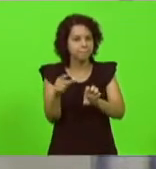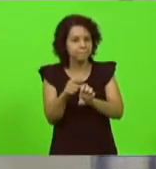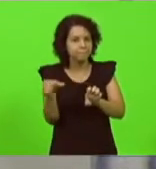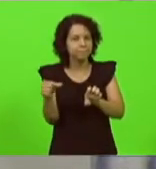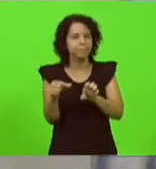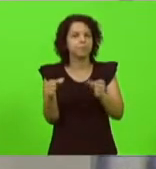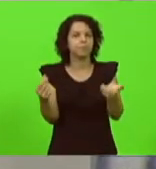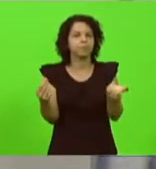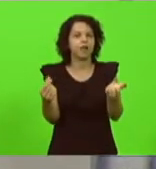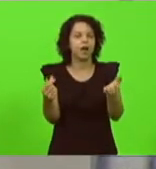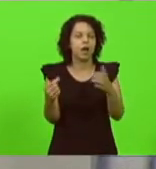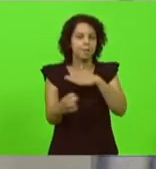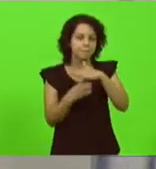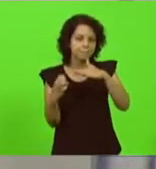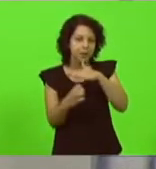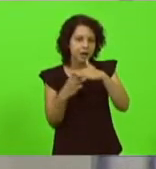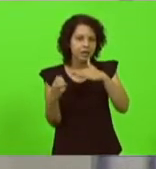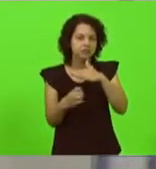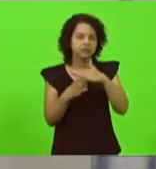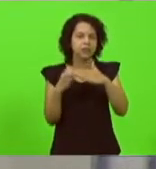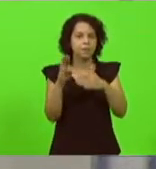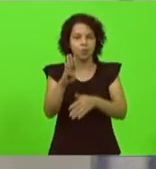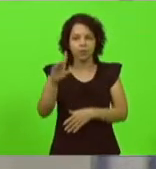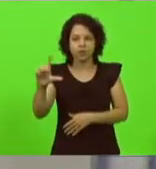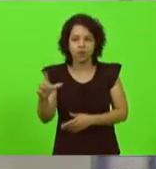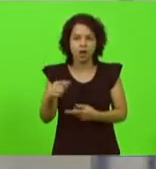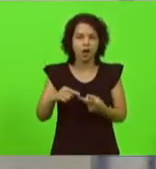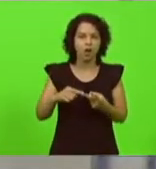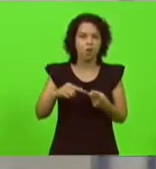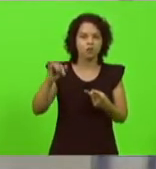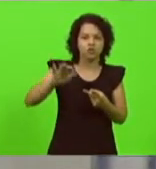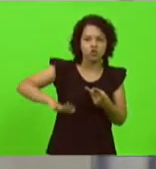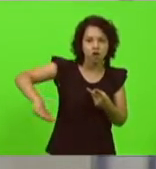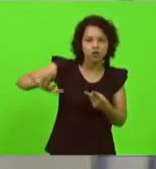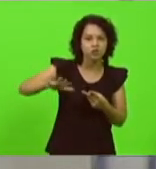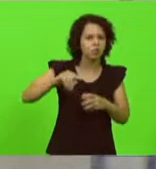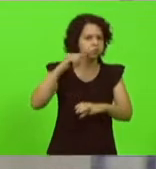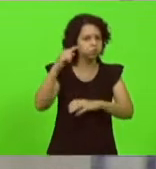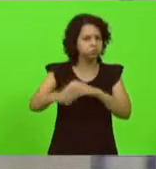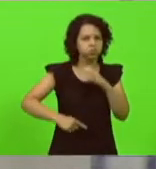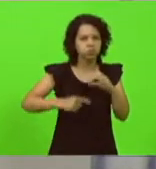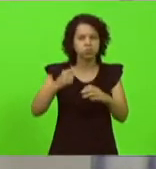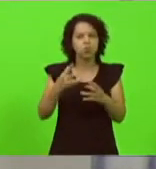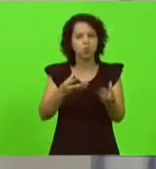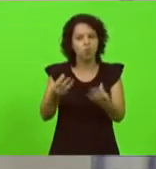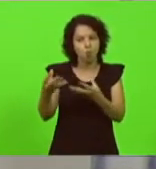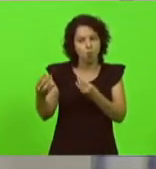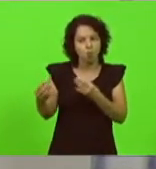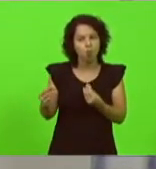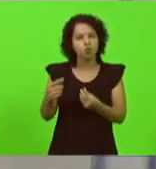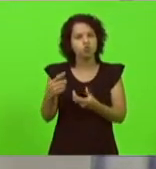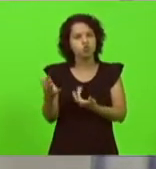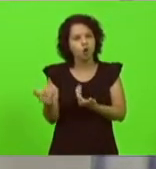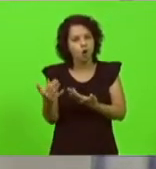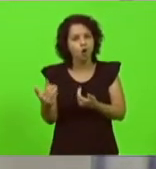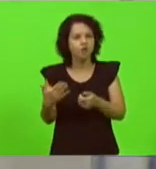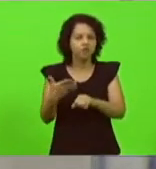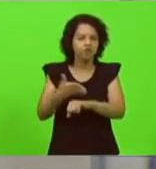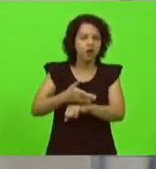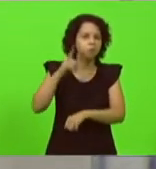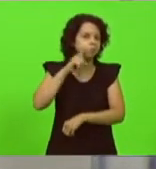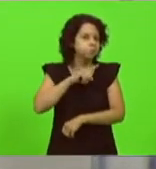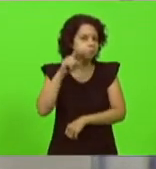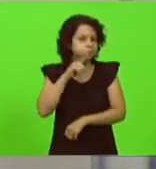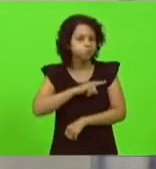não só de Blumenau não só do Vale do Itajaí mas de todo o mundo muitos jovens vão para os Estados Unidos vão para a Alemanha